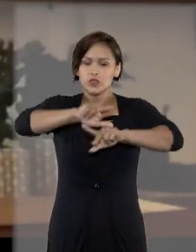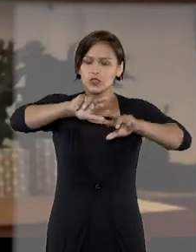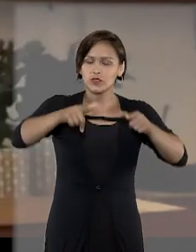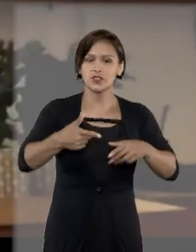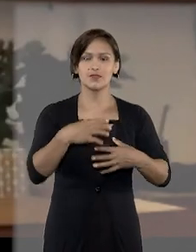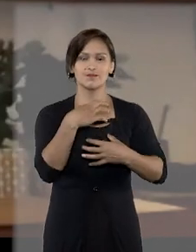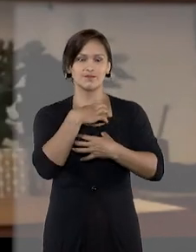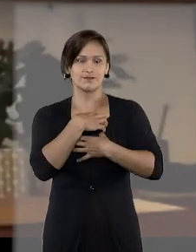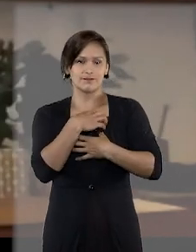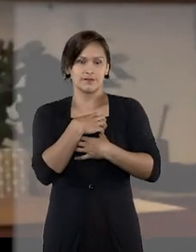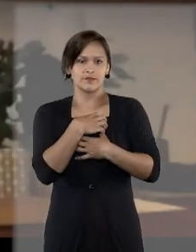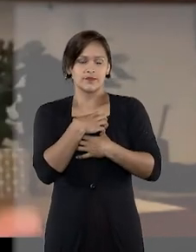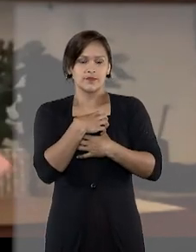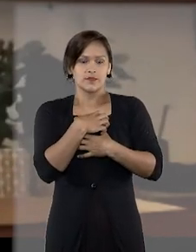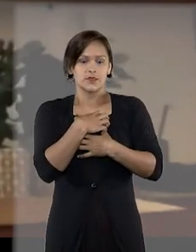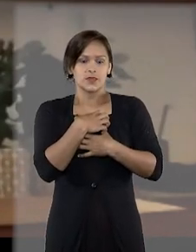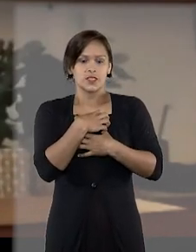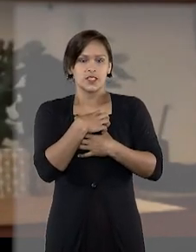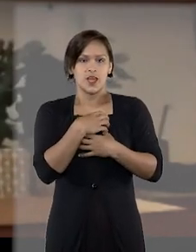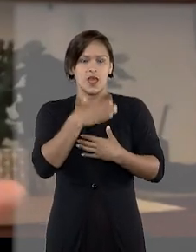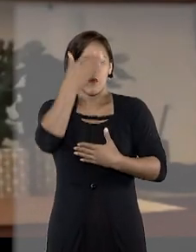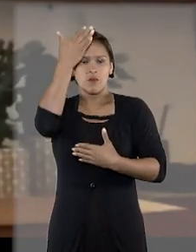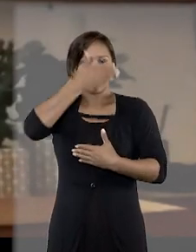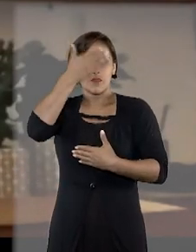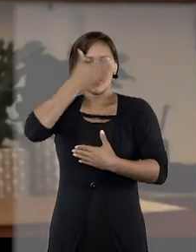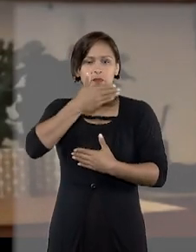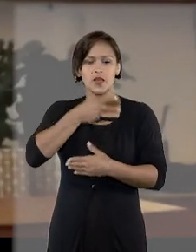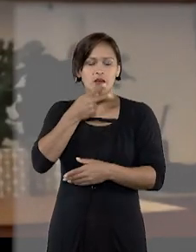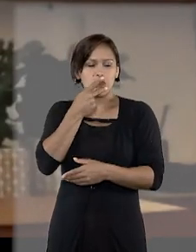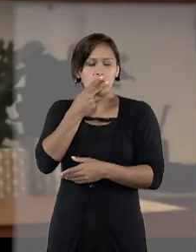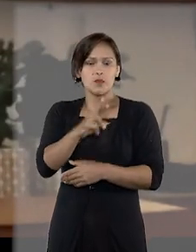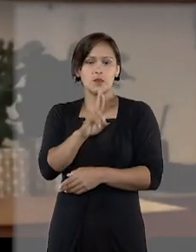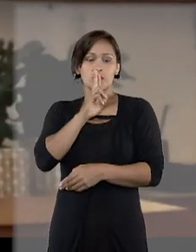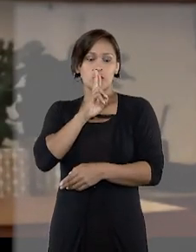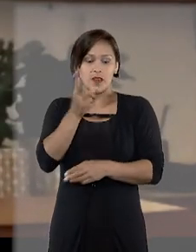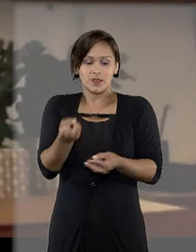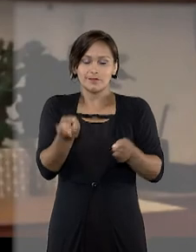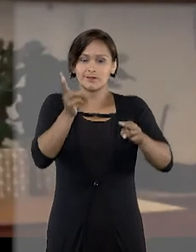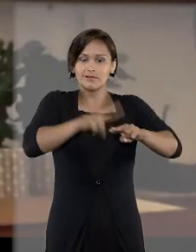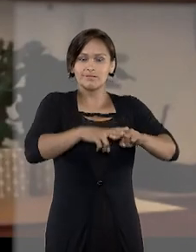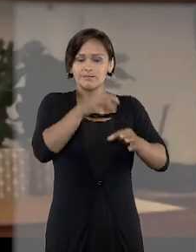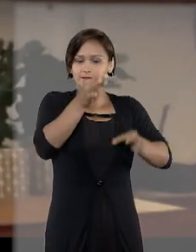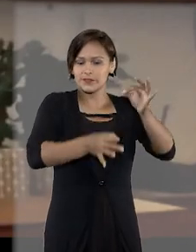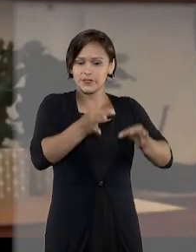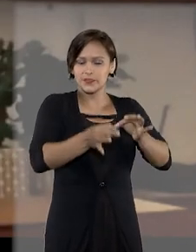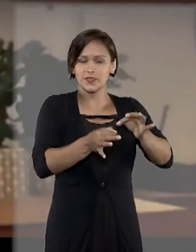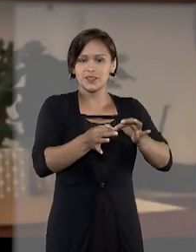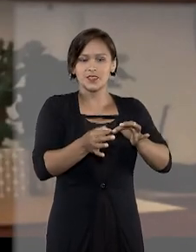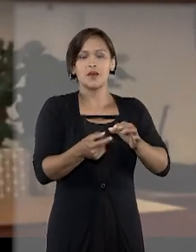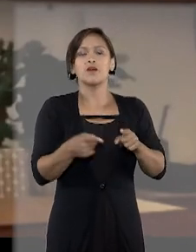que se sentem invisíveis e sem voz dentro do sistema de justiça criminal.